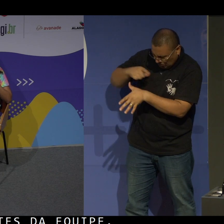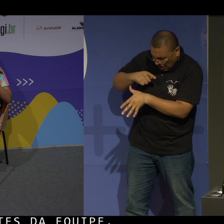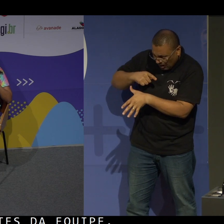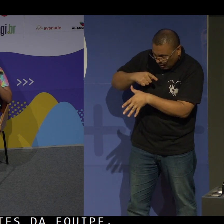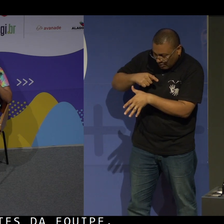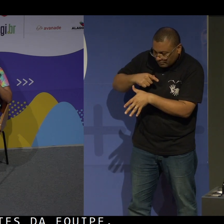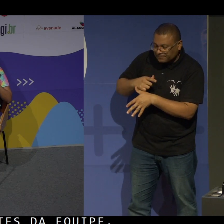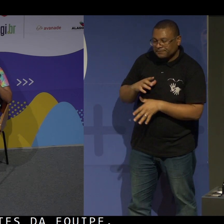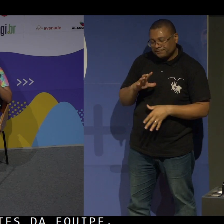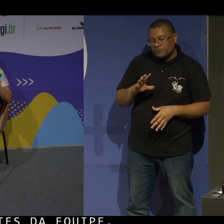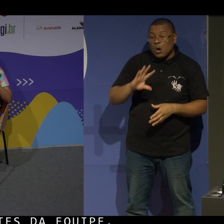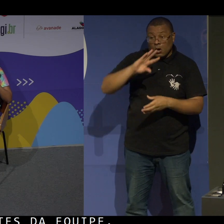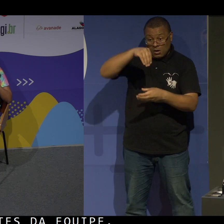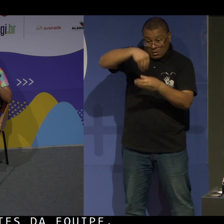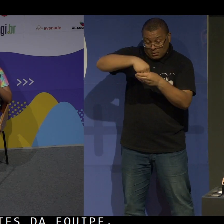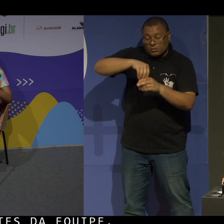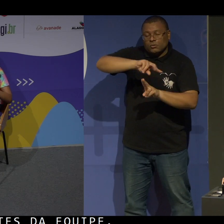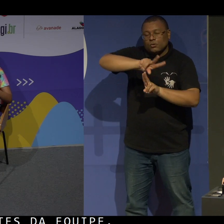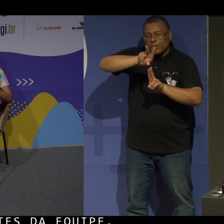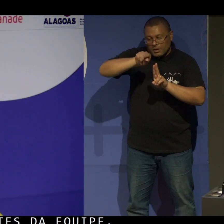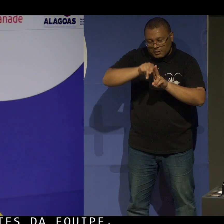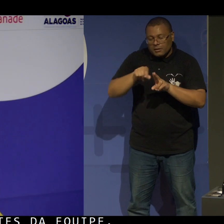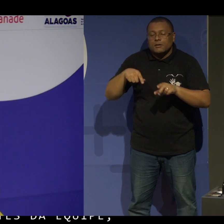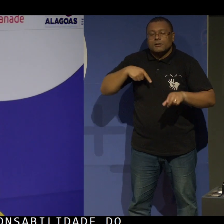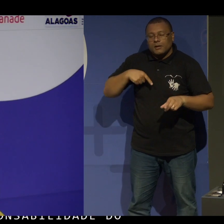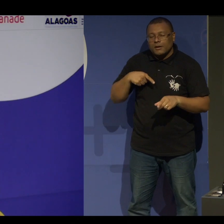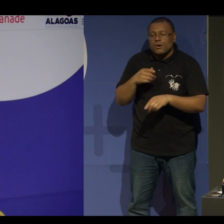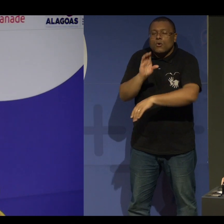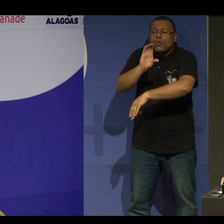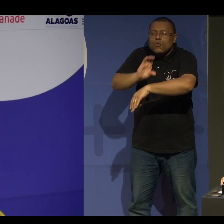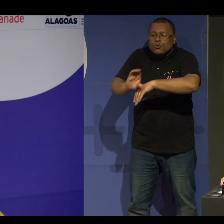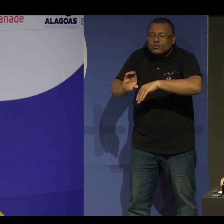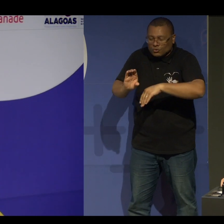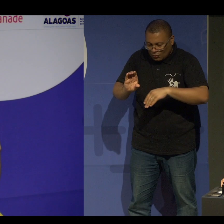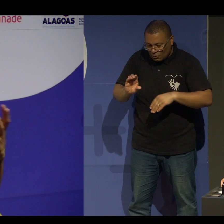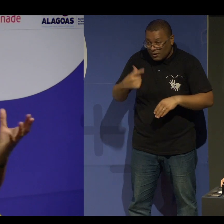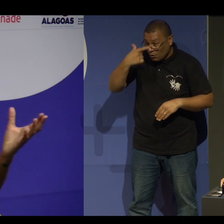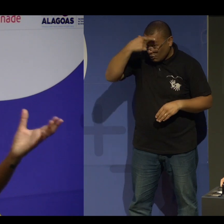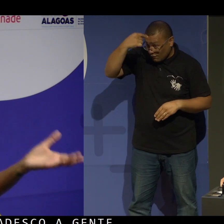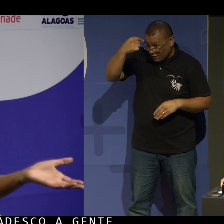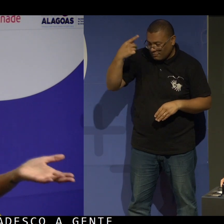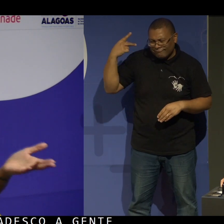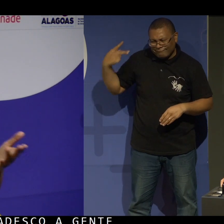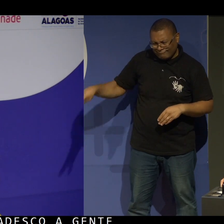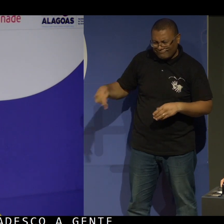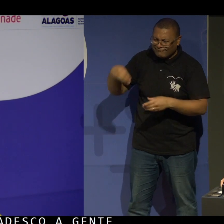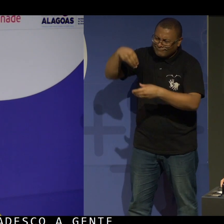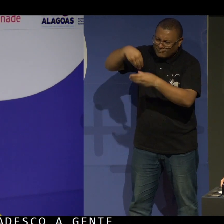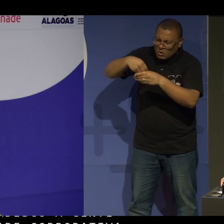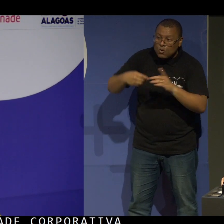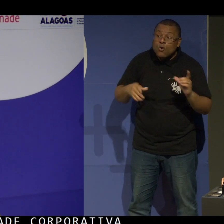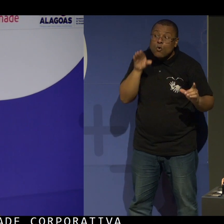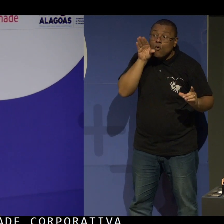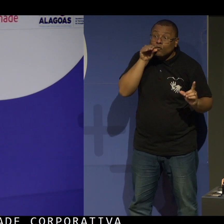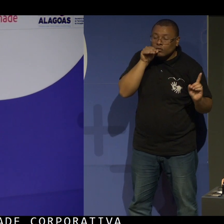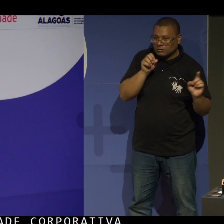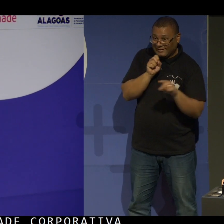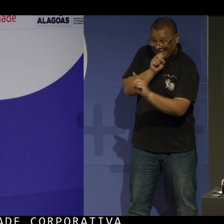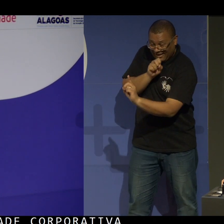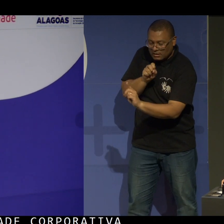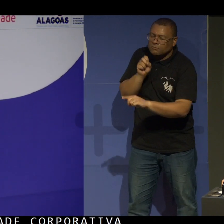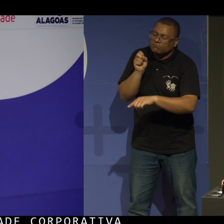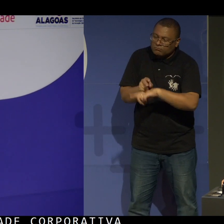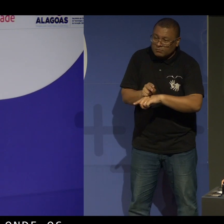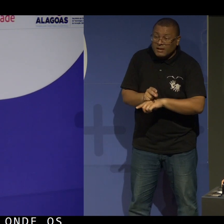Dentro do Bradesco, a gente tem a Universidade Corporativa Bradesco, que é onde os funcionários se capacitam. E a gente tem